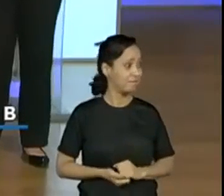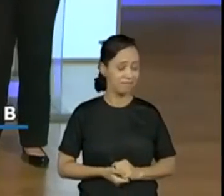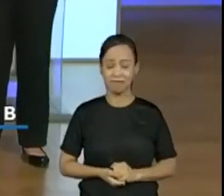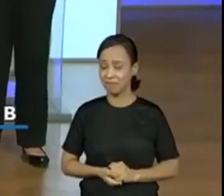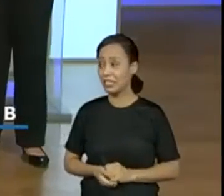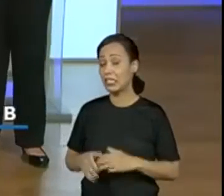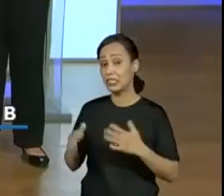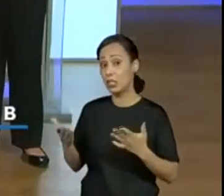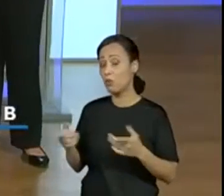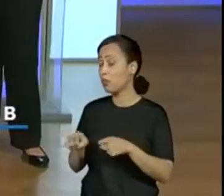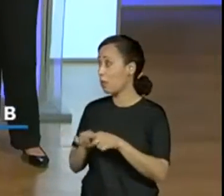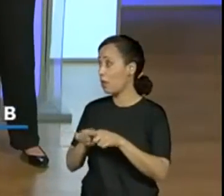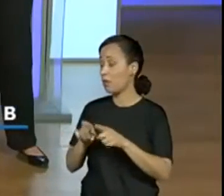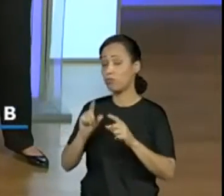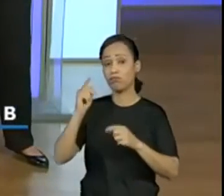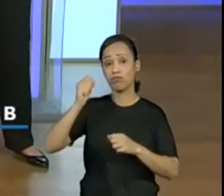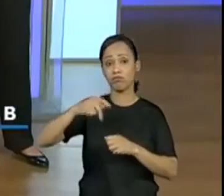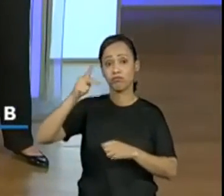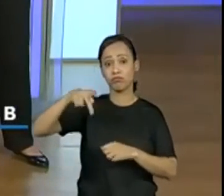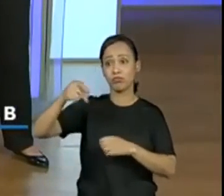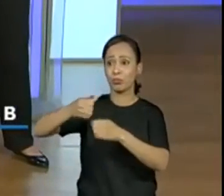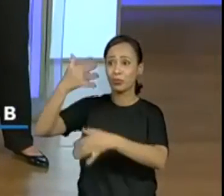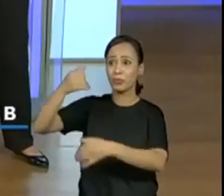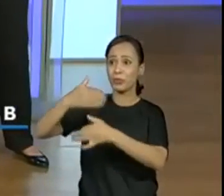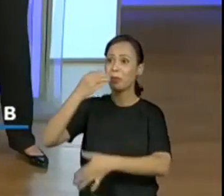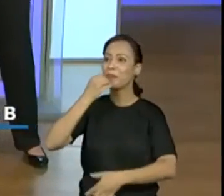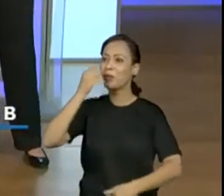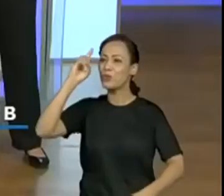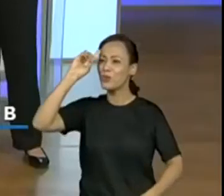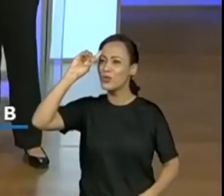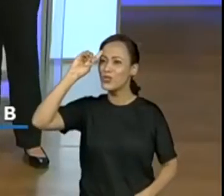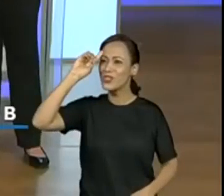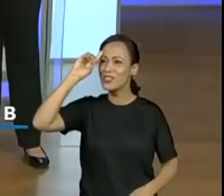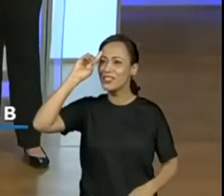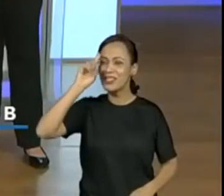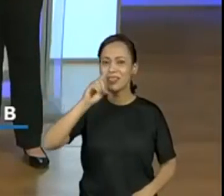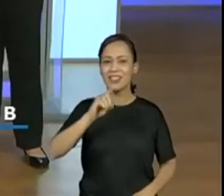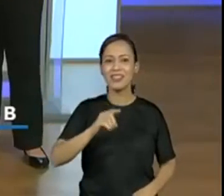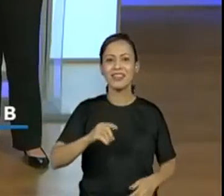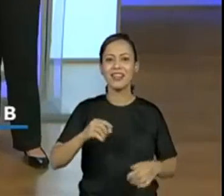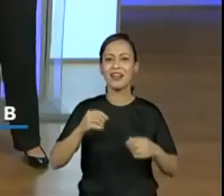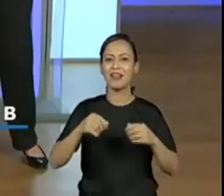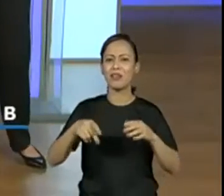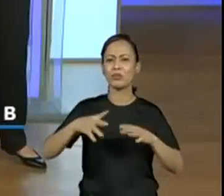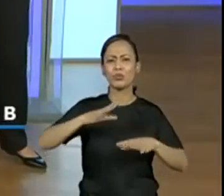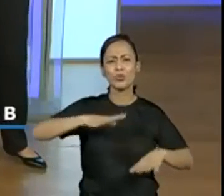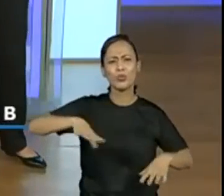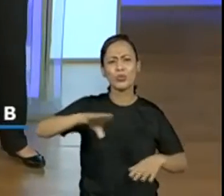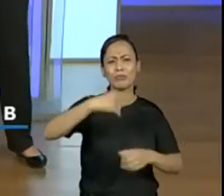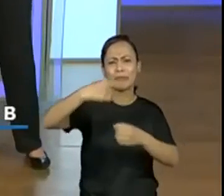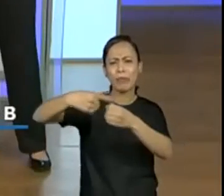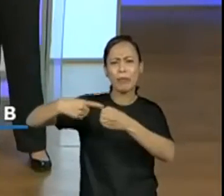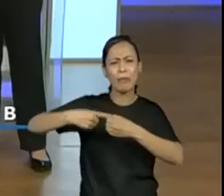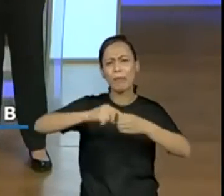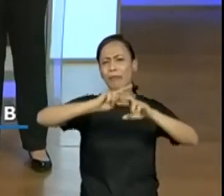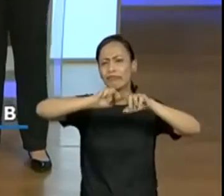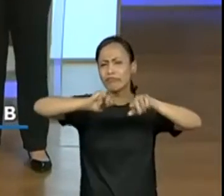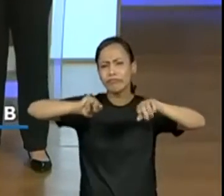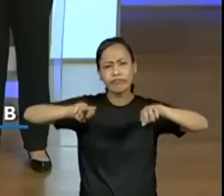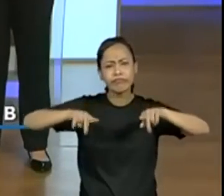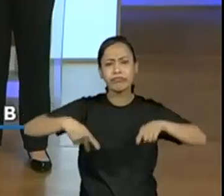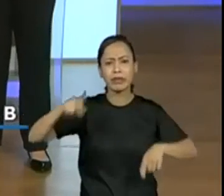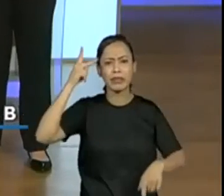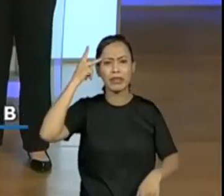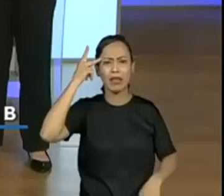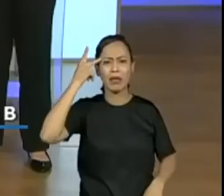Olha, e os professores já estão ali falando um bom dia, o pessoal de Serra Negra, aqui de Carapicuíba, de diversos lugares aí